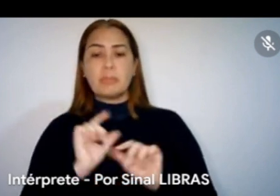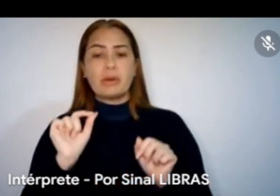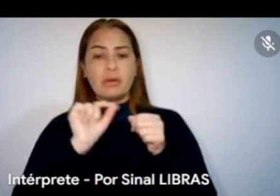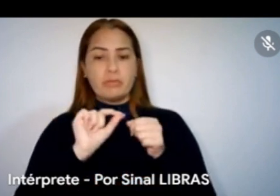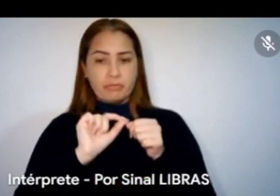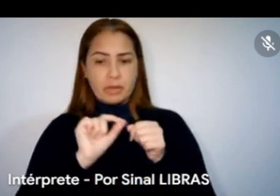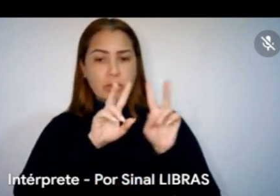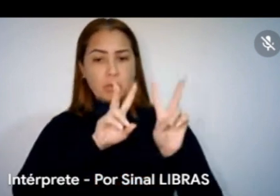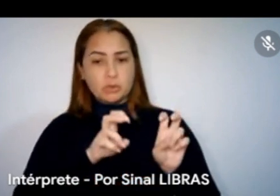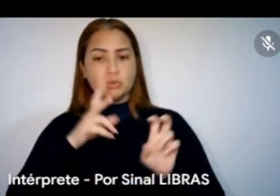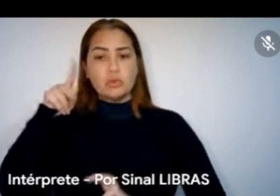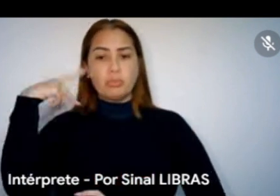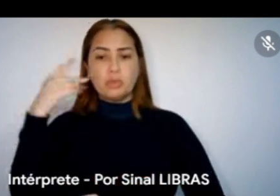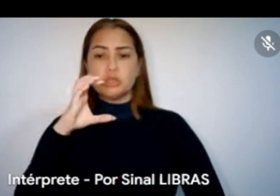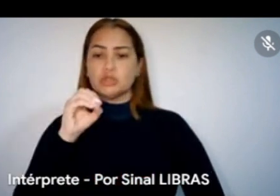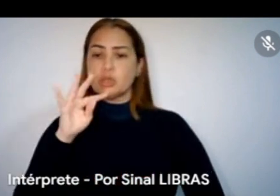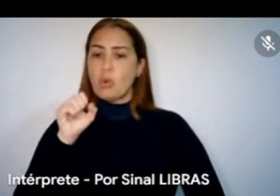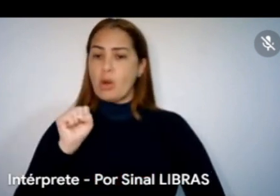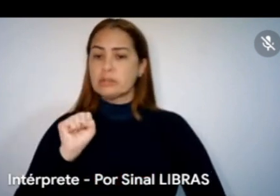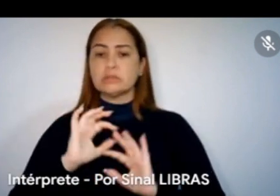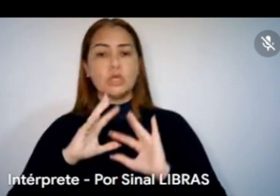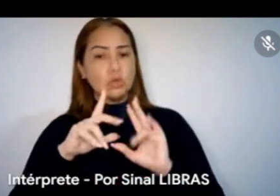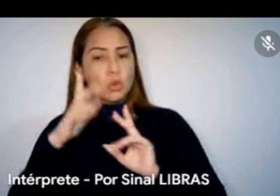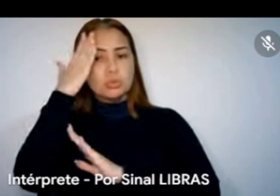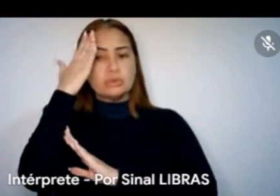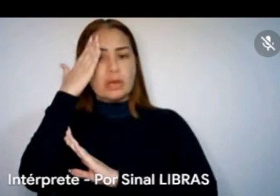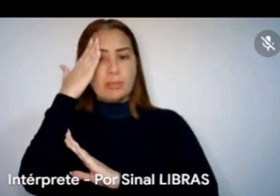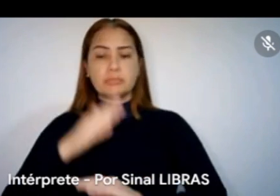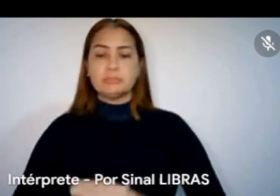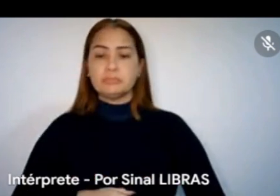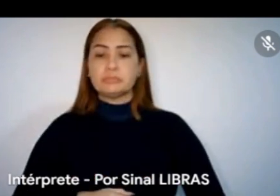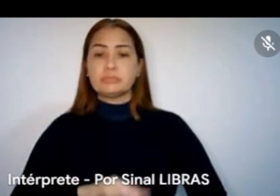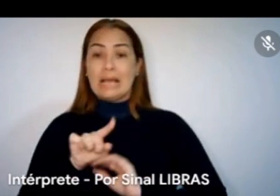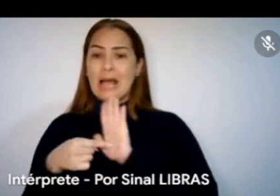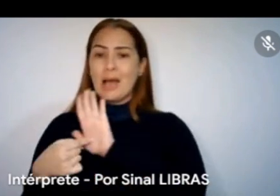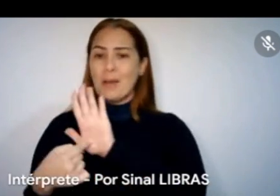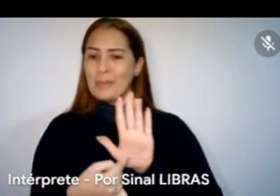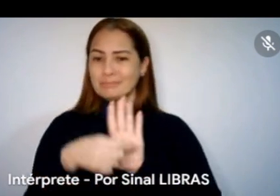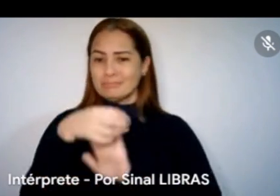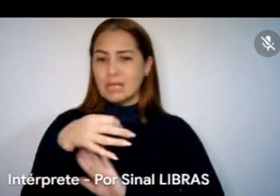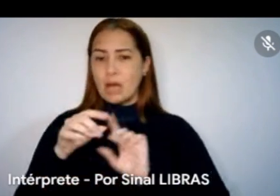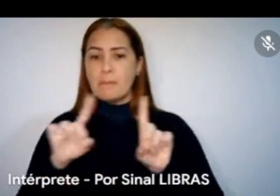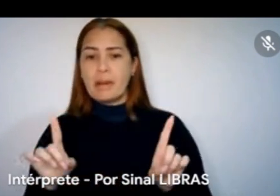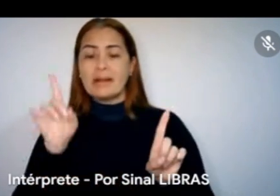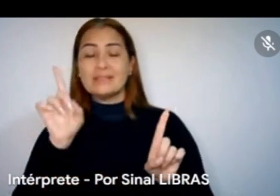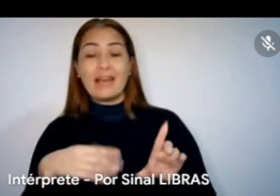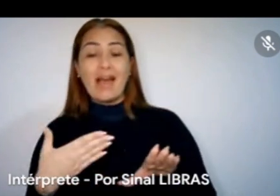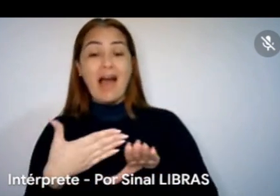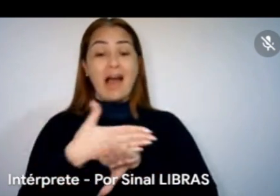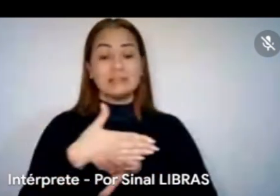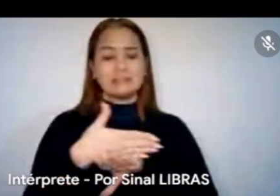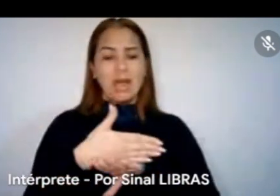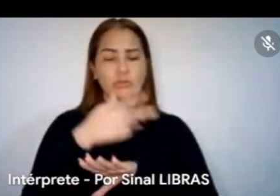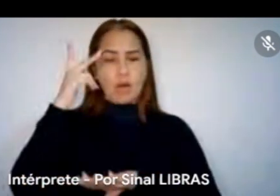cotas, acho que todo mundo sabe, uma coisa é autodeclaração, outra coisa é acesso à política de cotas, não